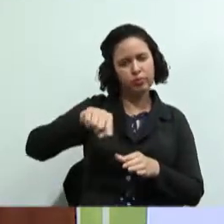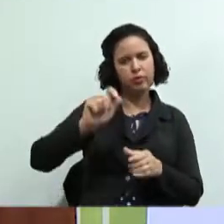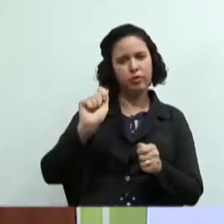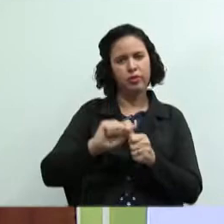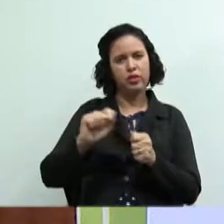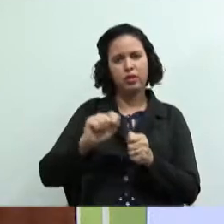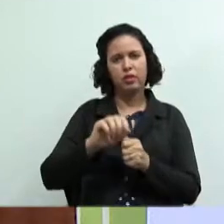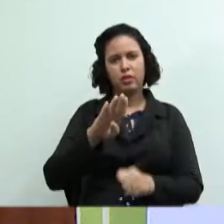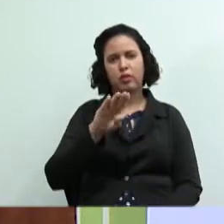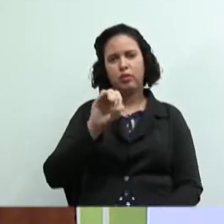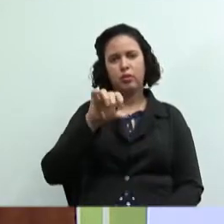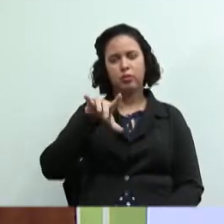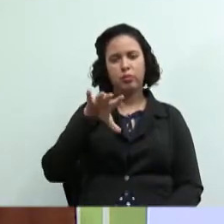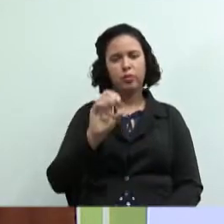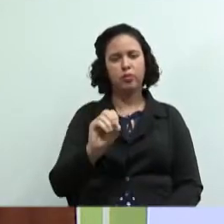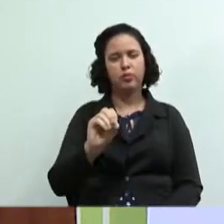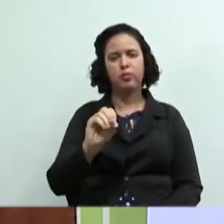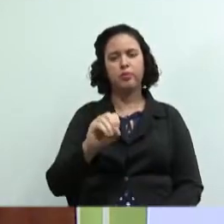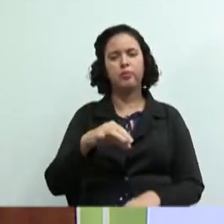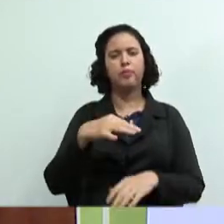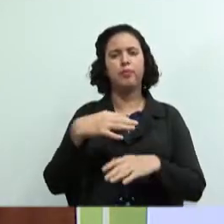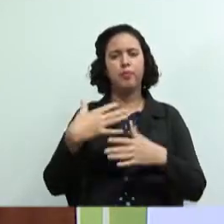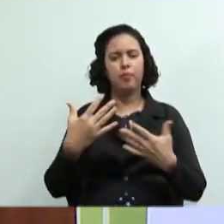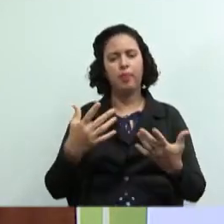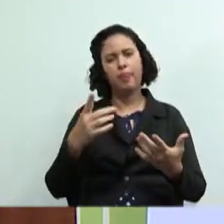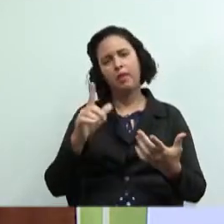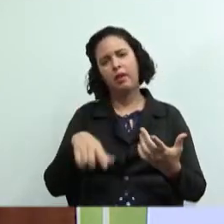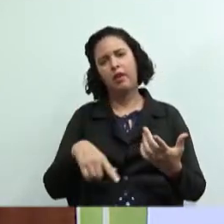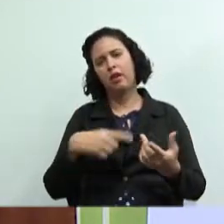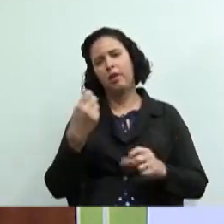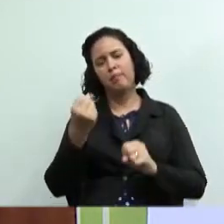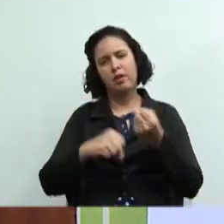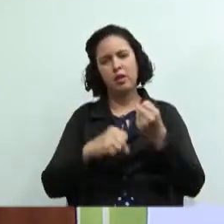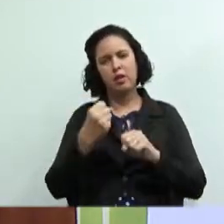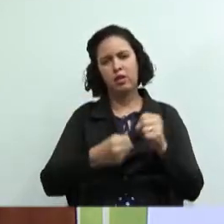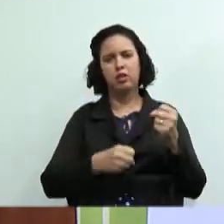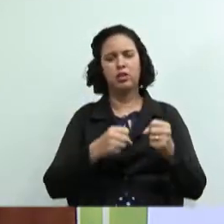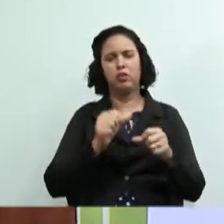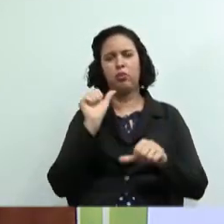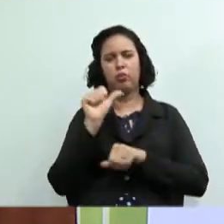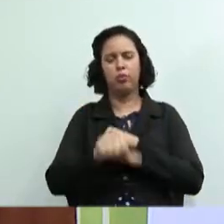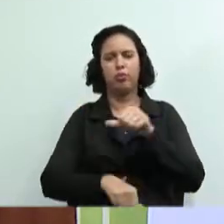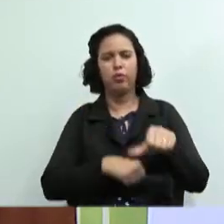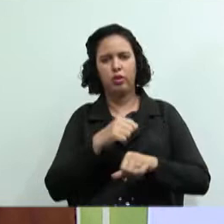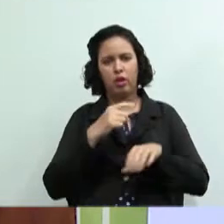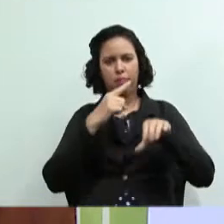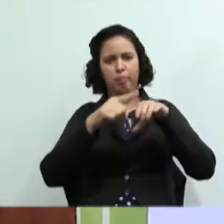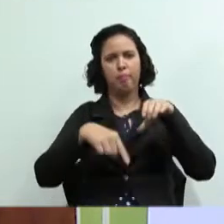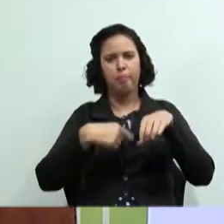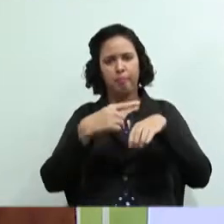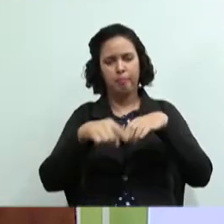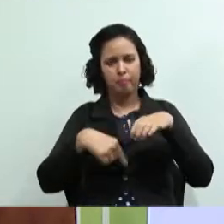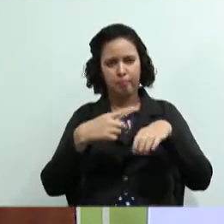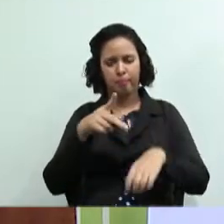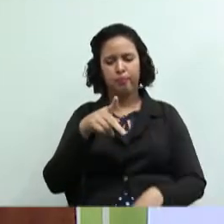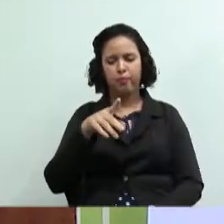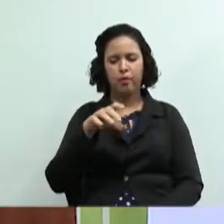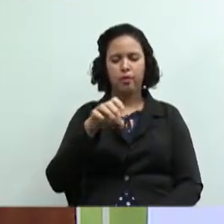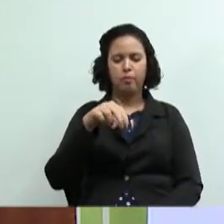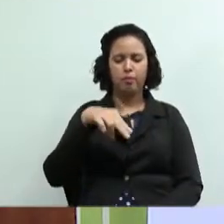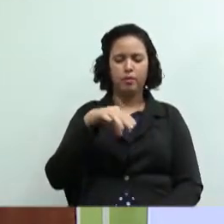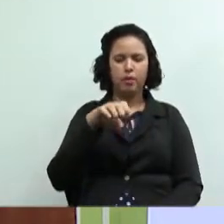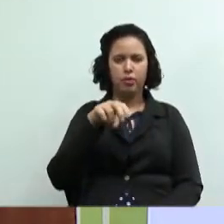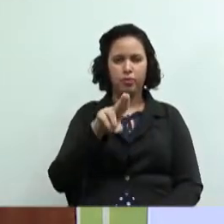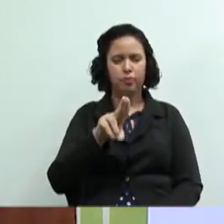uma máquina dessa de trocar pneu que nós que nos ajuda pra nesse serviço de